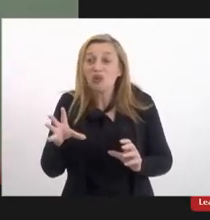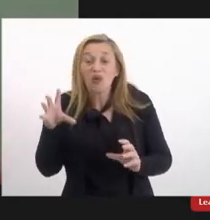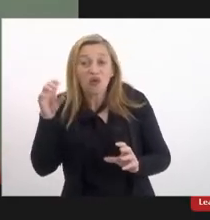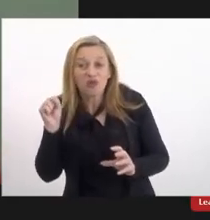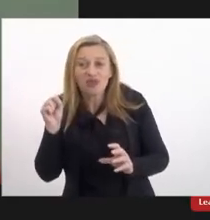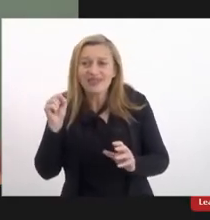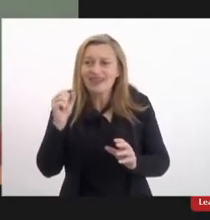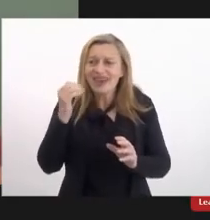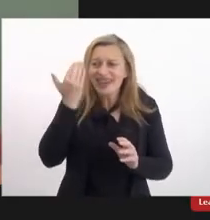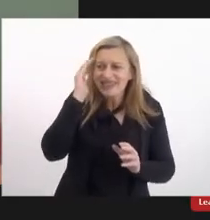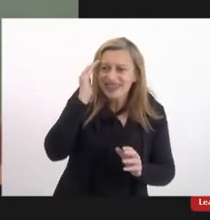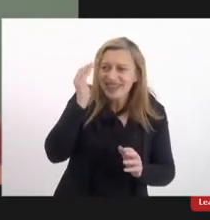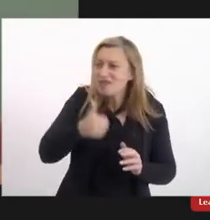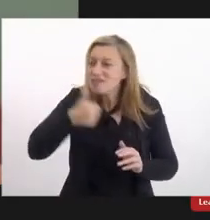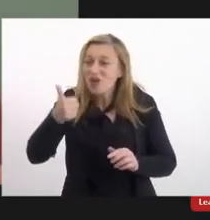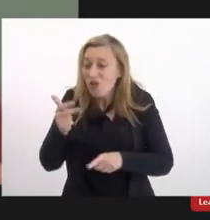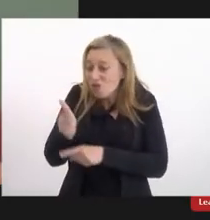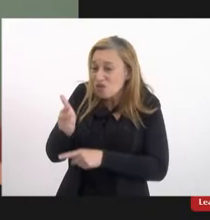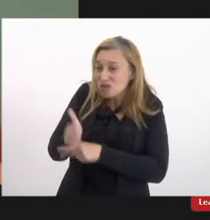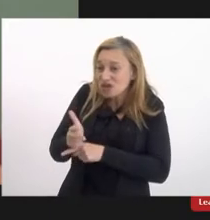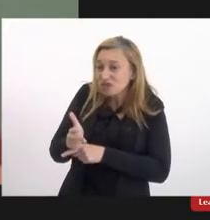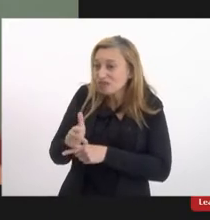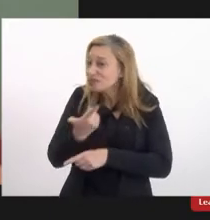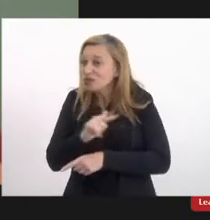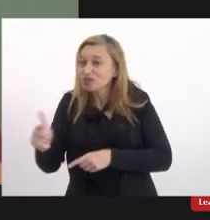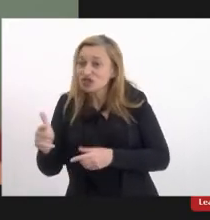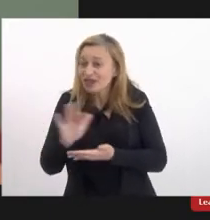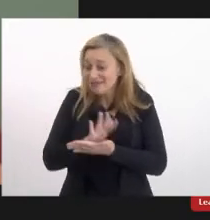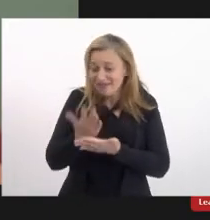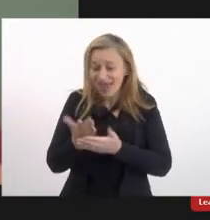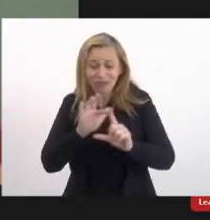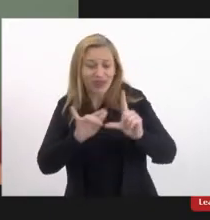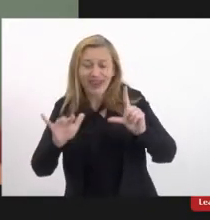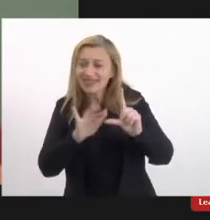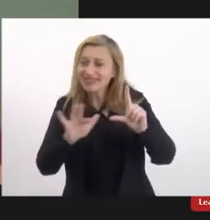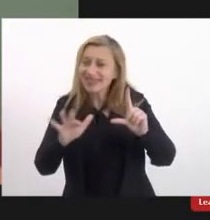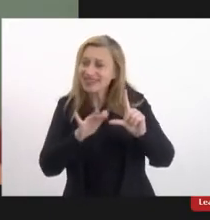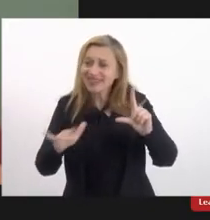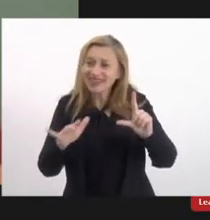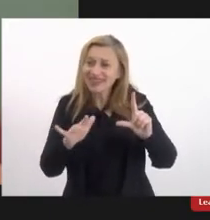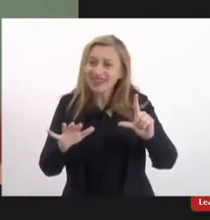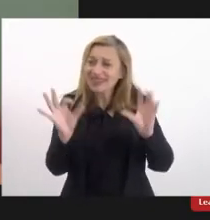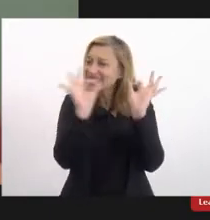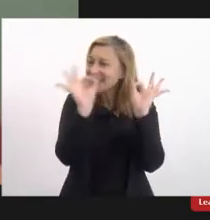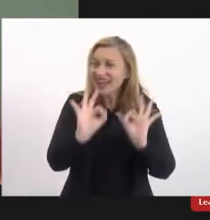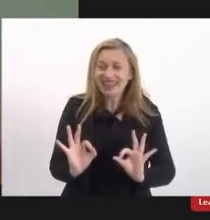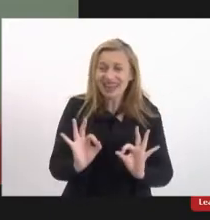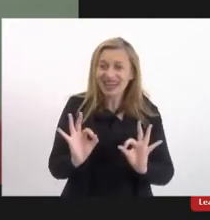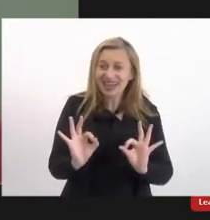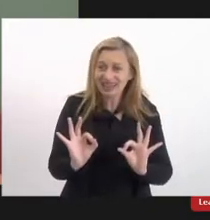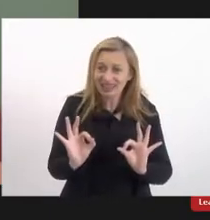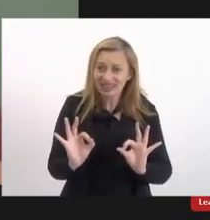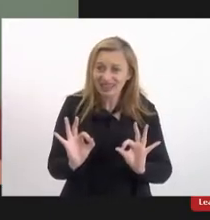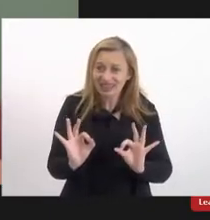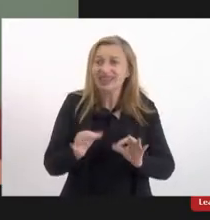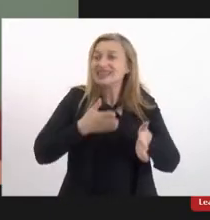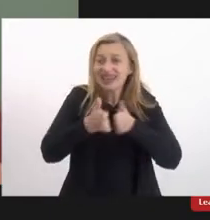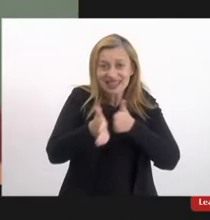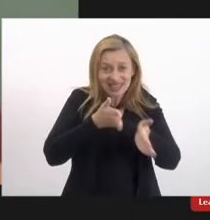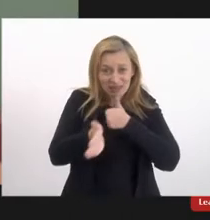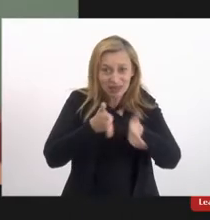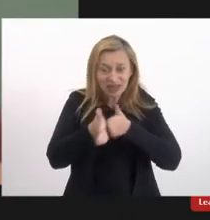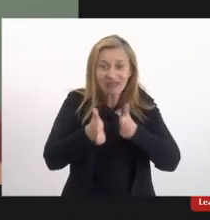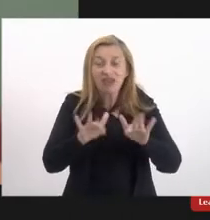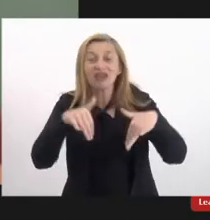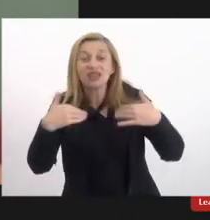o vídeo porque estava sem os recursos da da da da acessibilidade